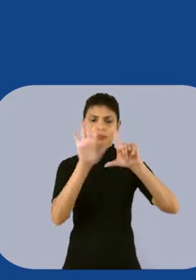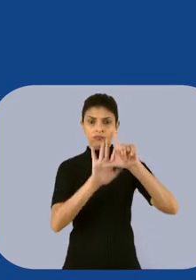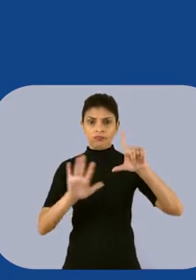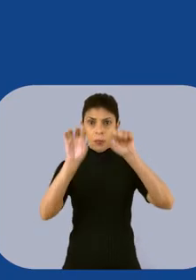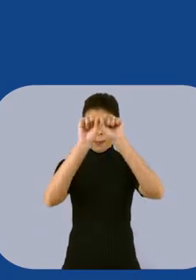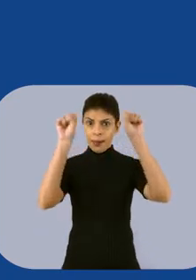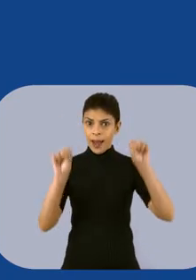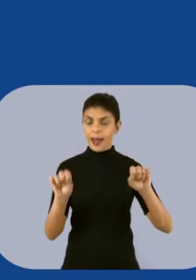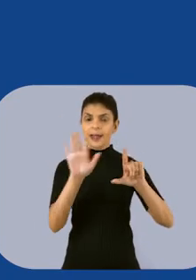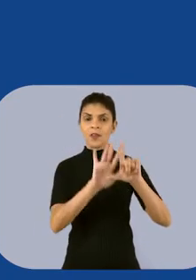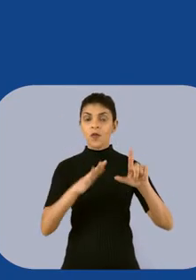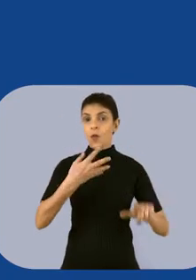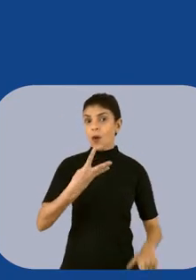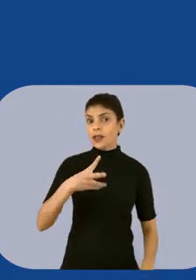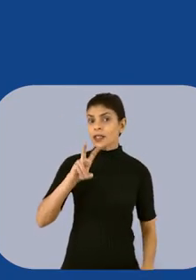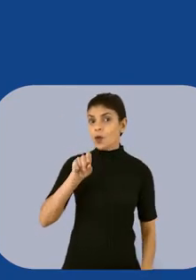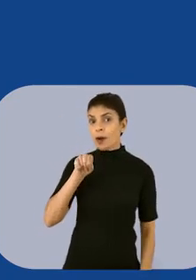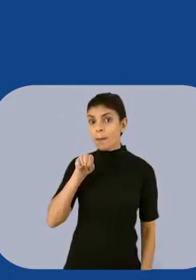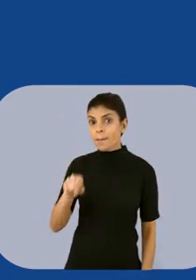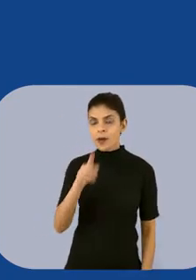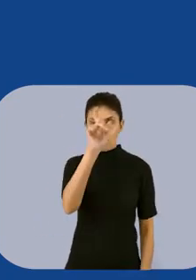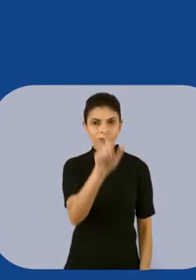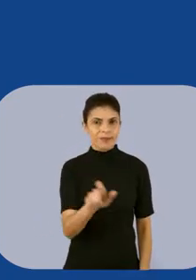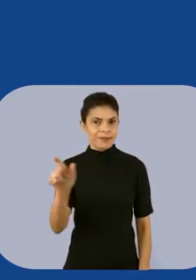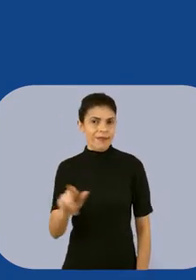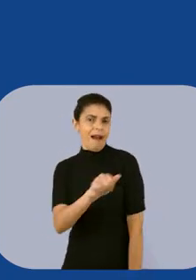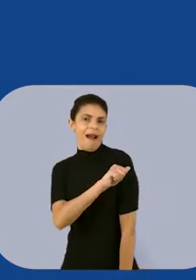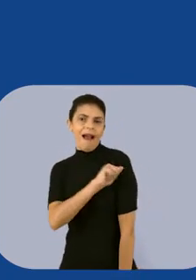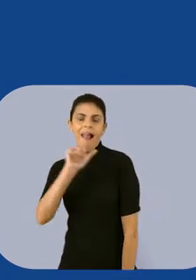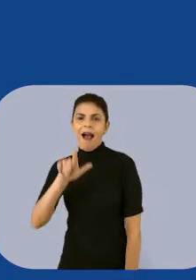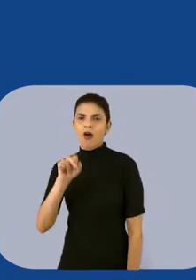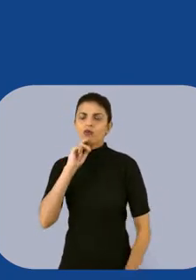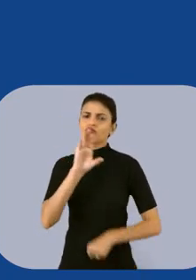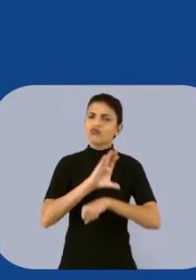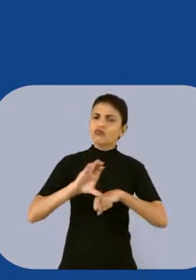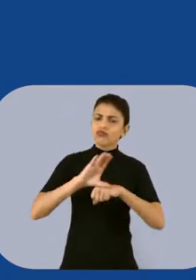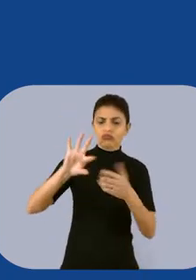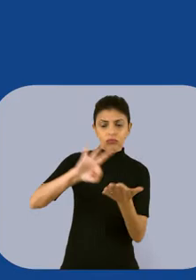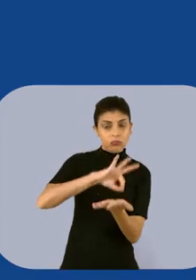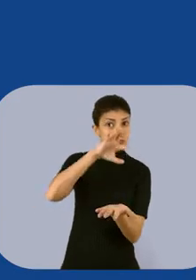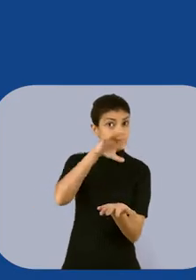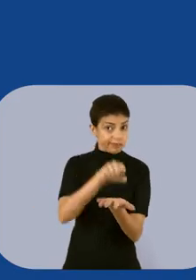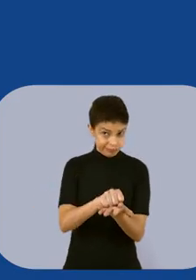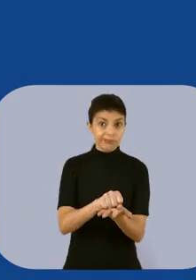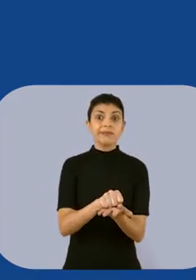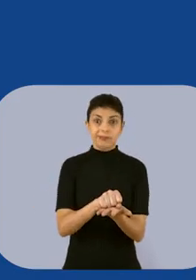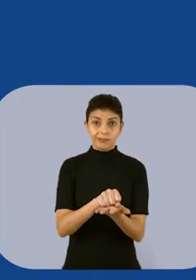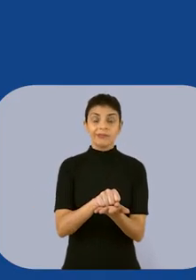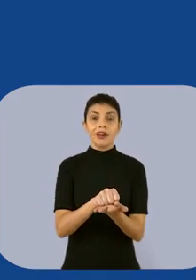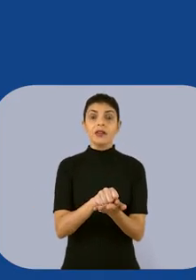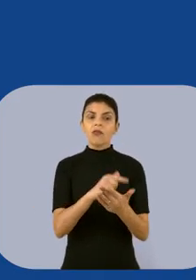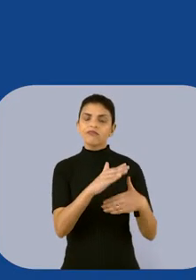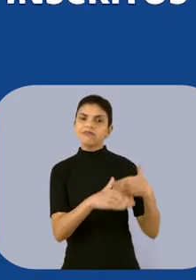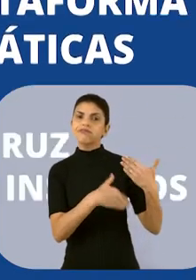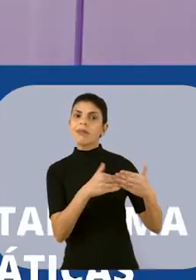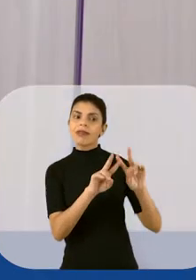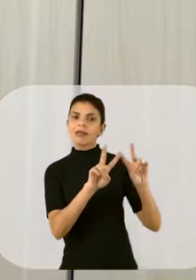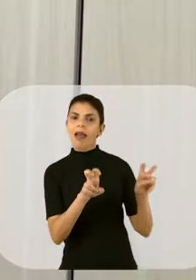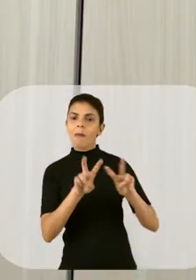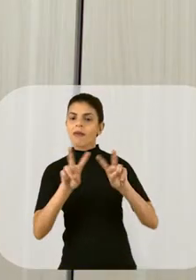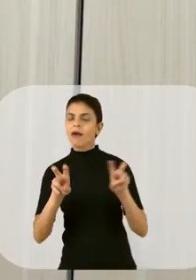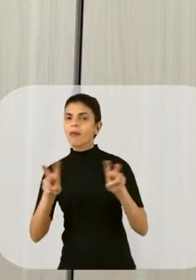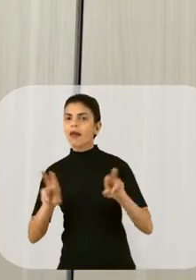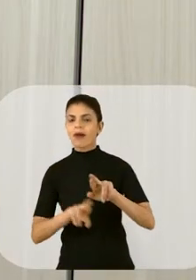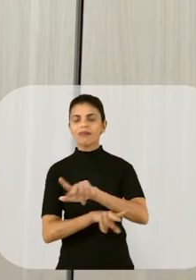plataforma cerca de 450 mil alunos inscritos nos nossos cursos. Então, isso com